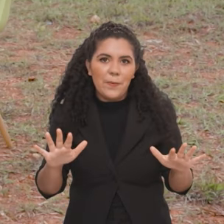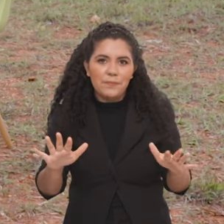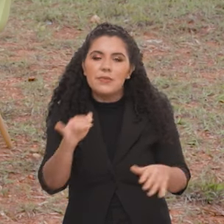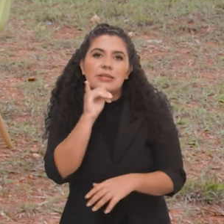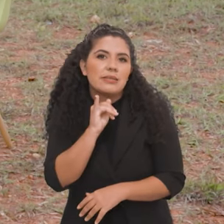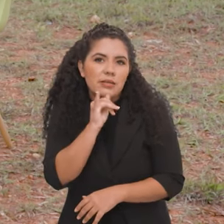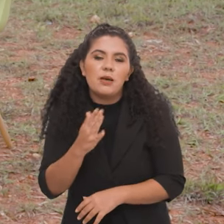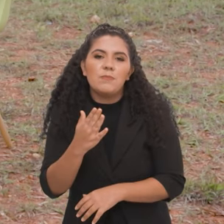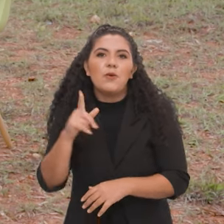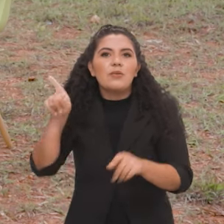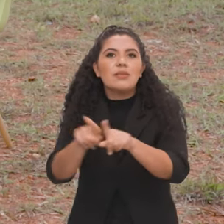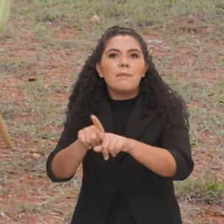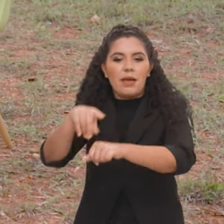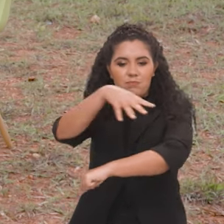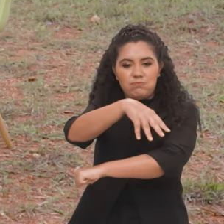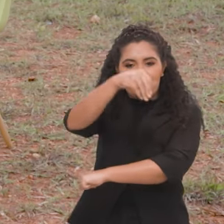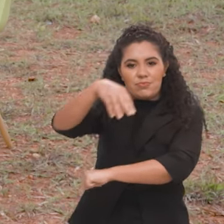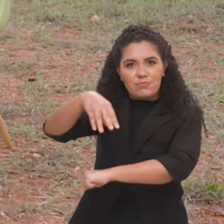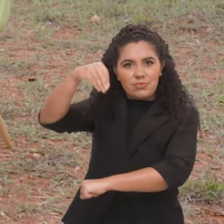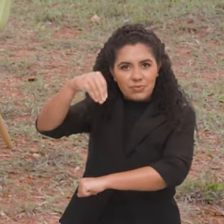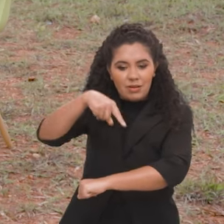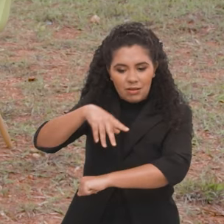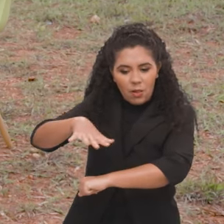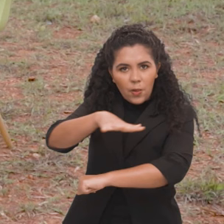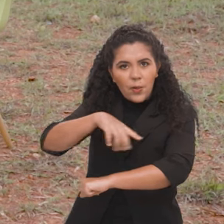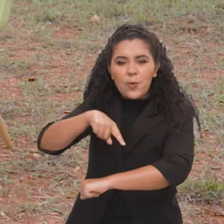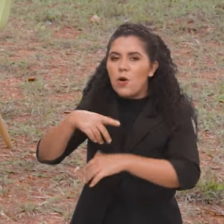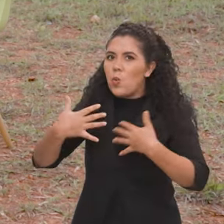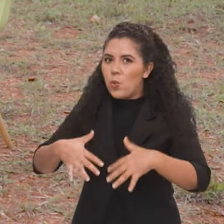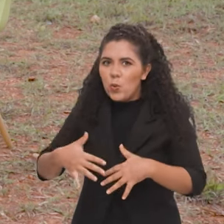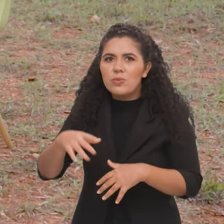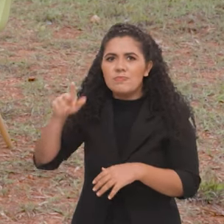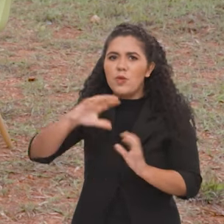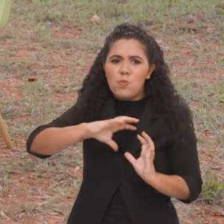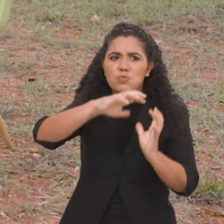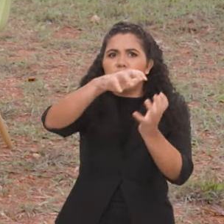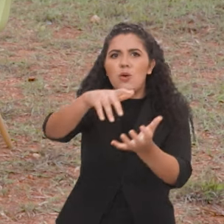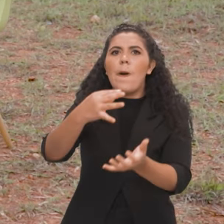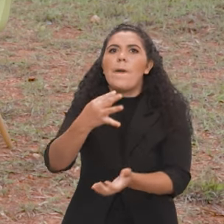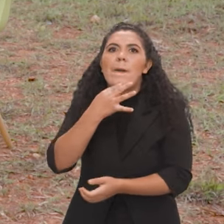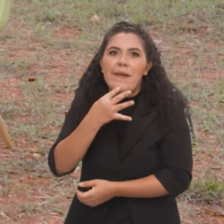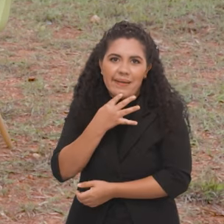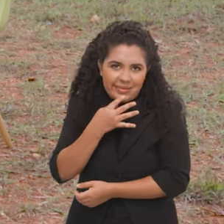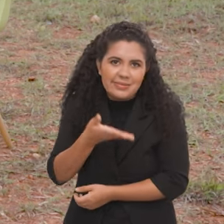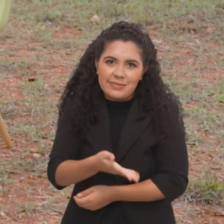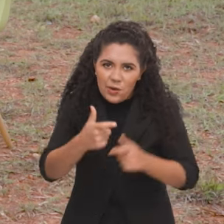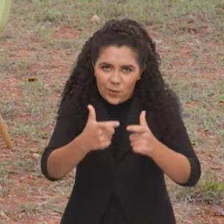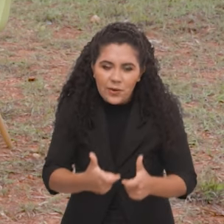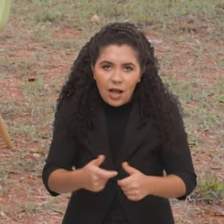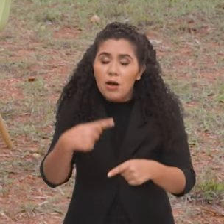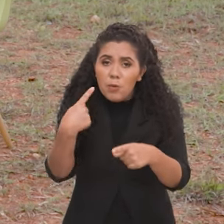por exemplo, o caso também de Fernando de Noronha, um dos lugares bastante conhecidos, inclusive internacionalmente.